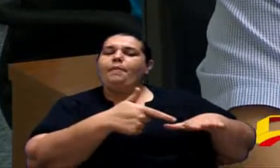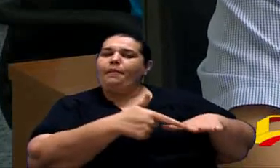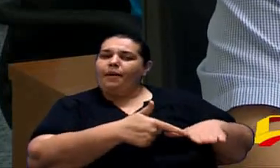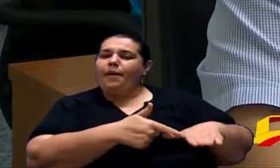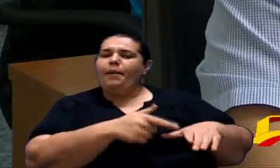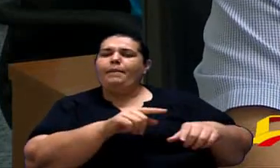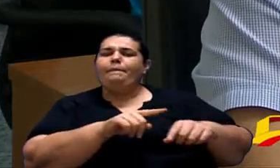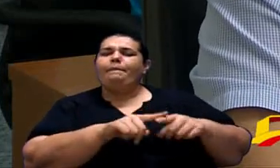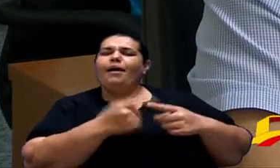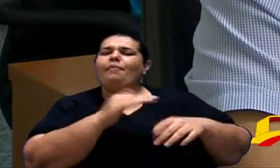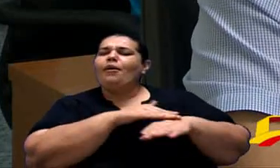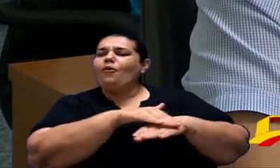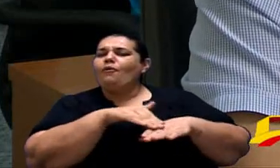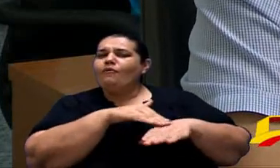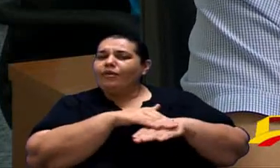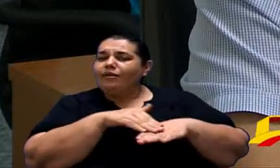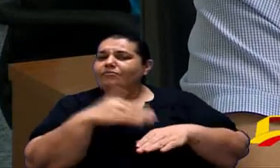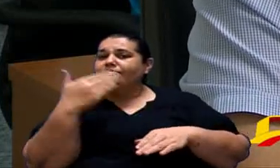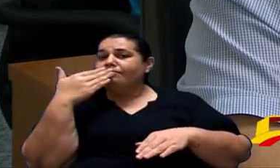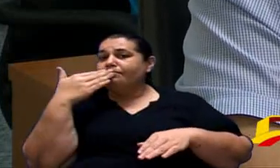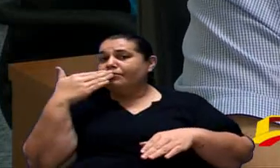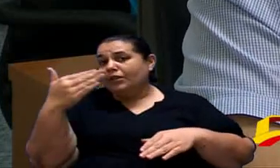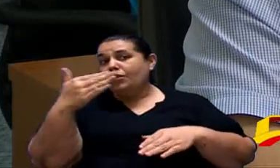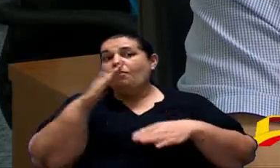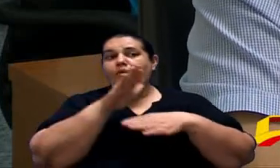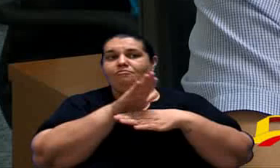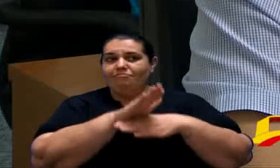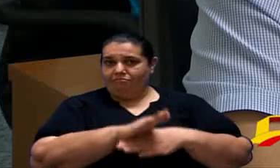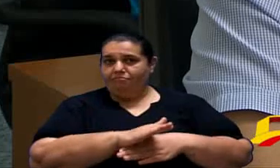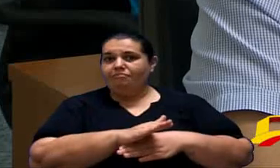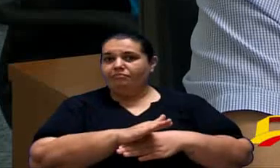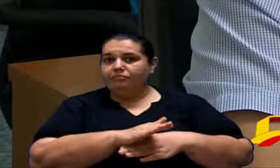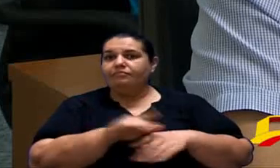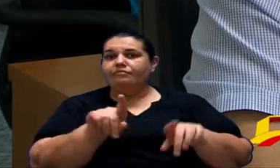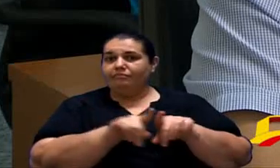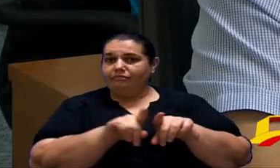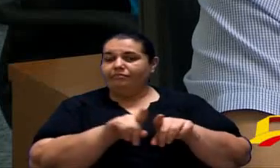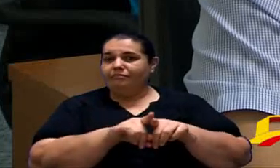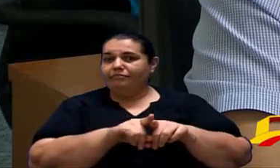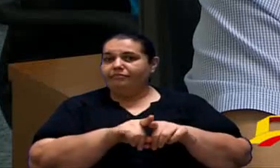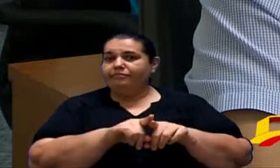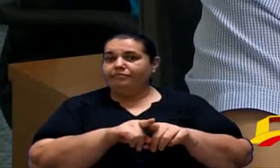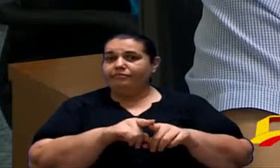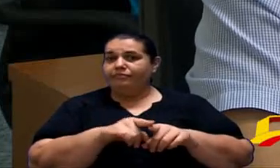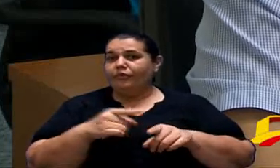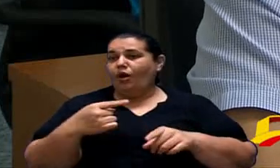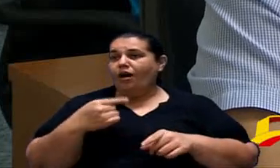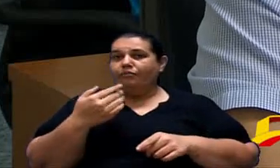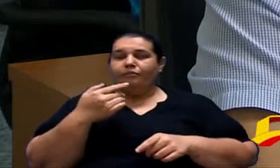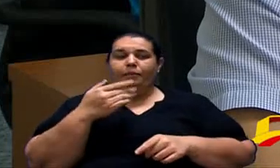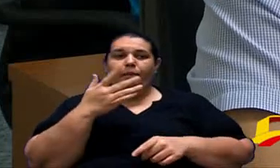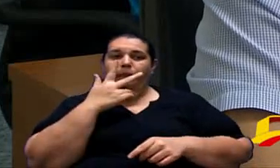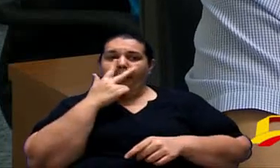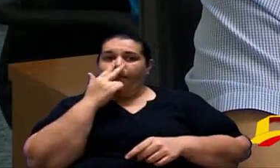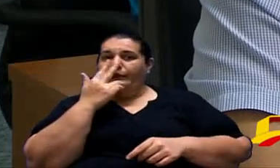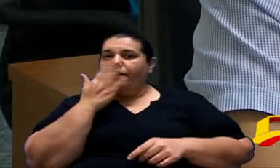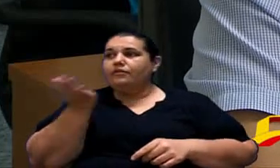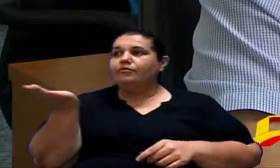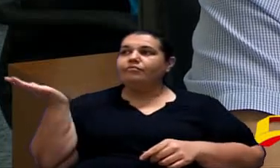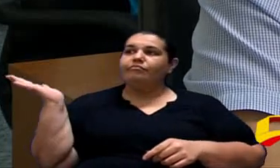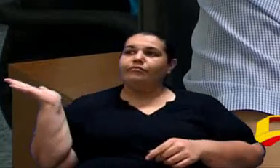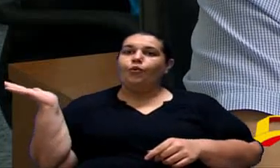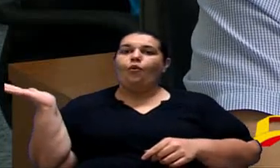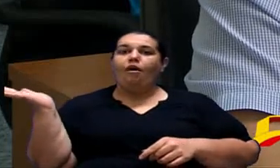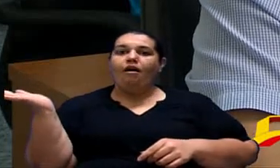conversar vai para pedir uma ajuda a gente até mesmo um garçom né que a gente atende